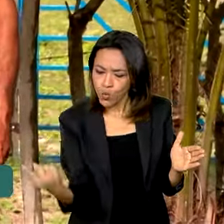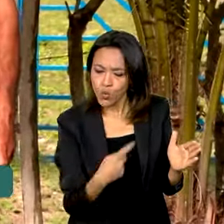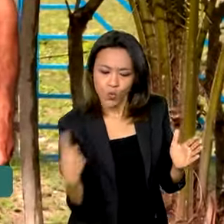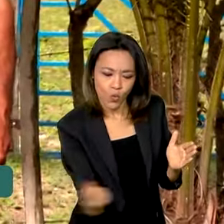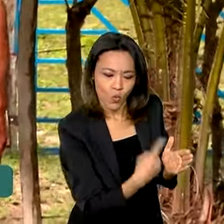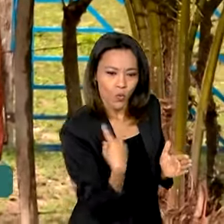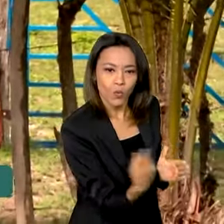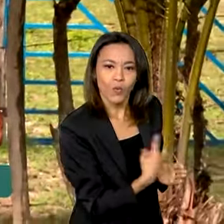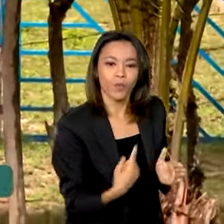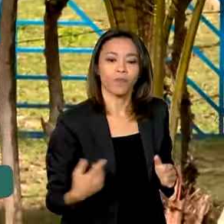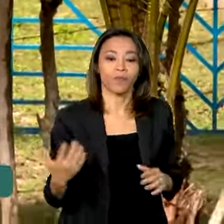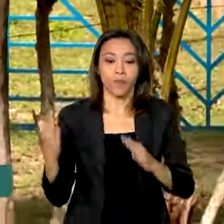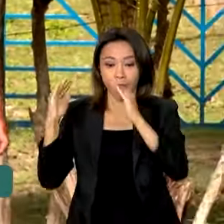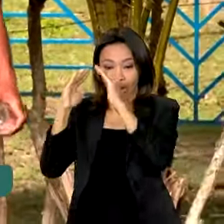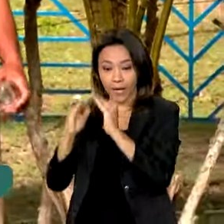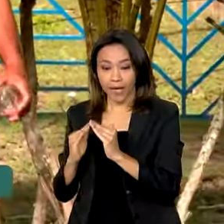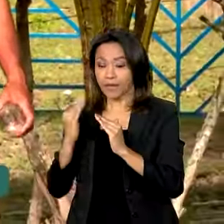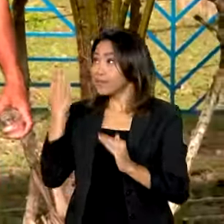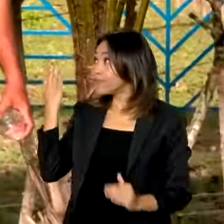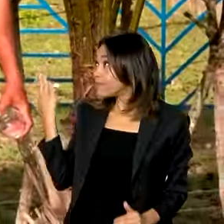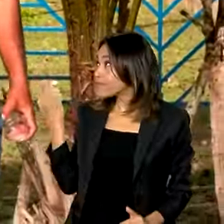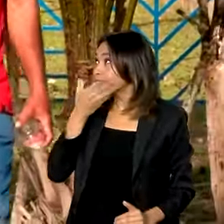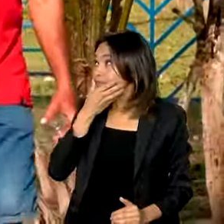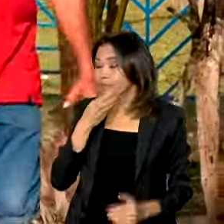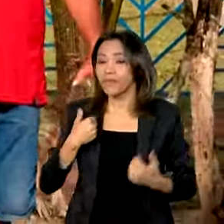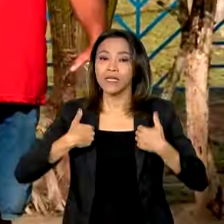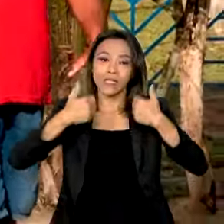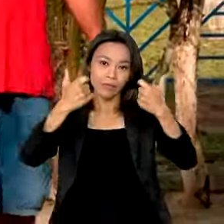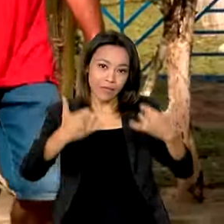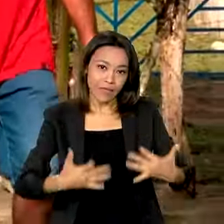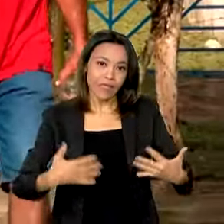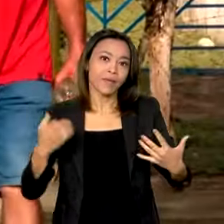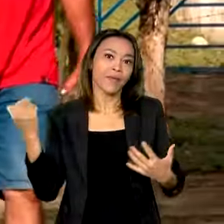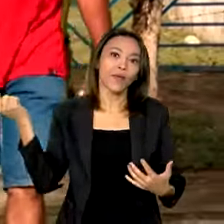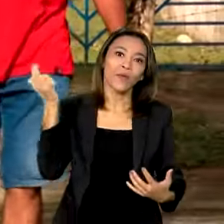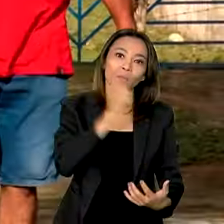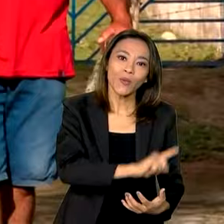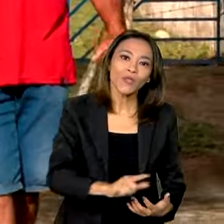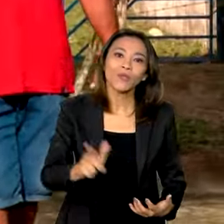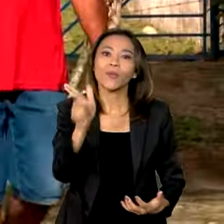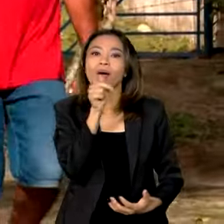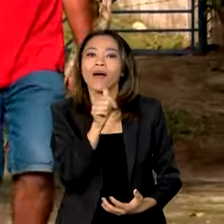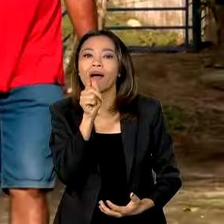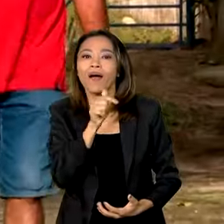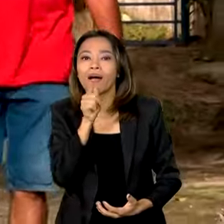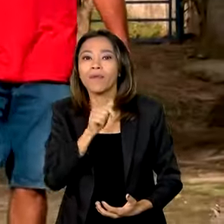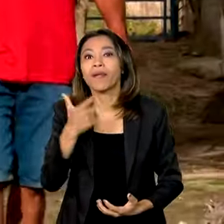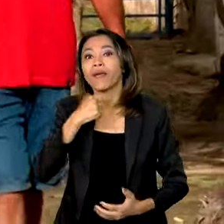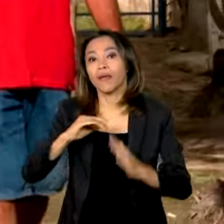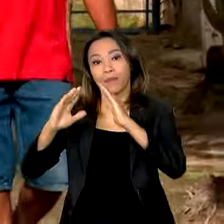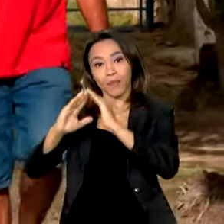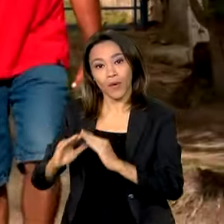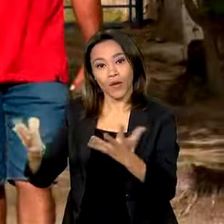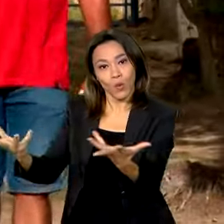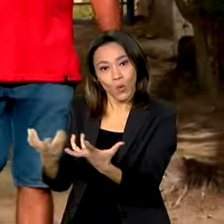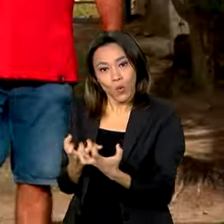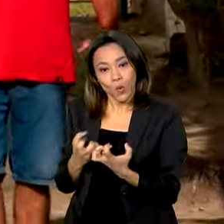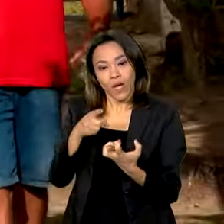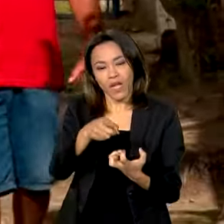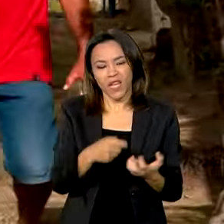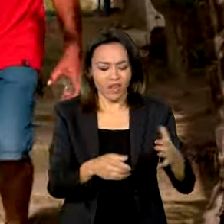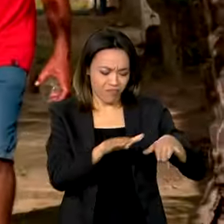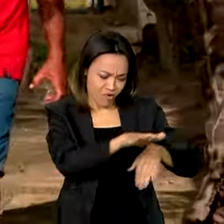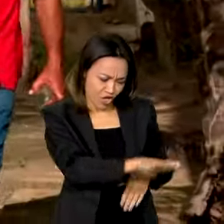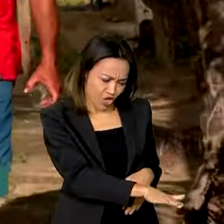A casa do seu Agnaldo conta um pouco da história da conquista da água pelo sertanejo. Se na infância ele teve de buscar água do